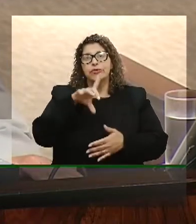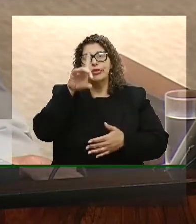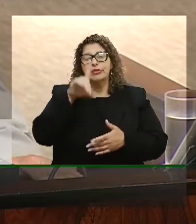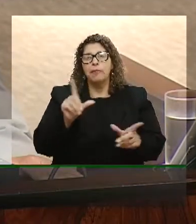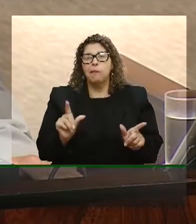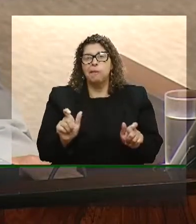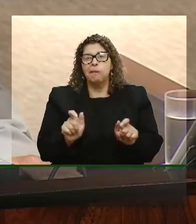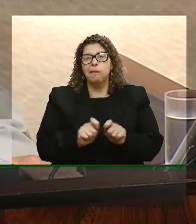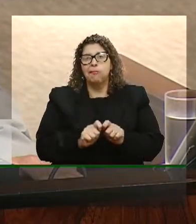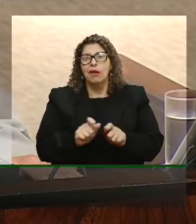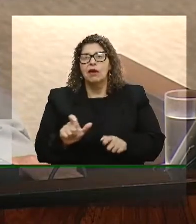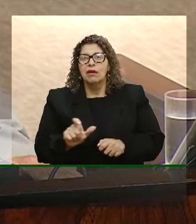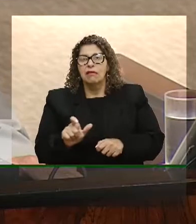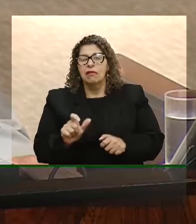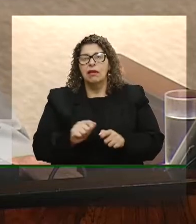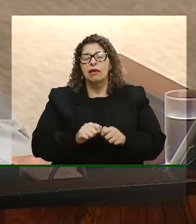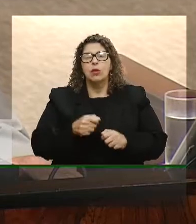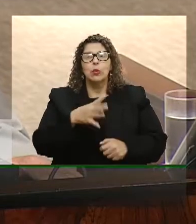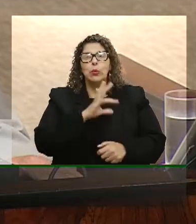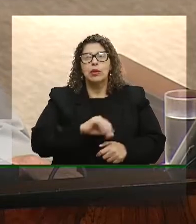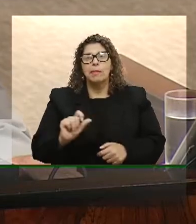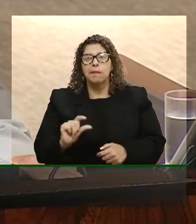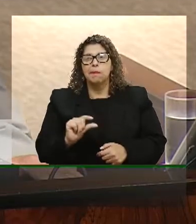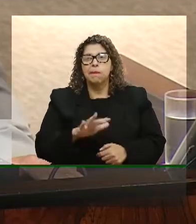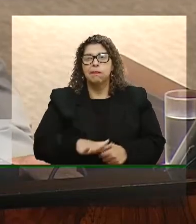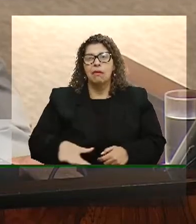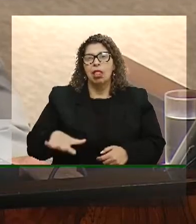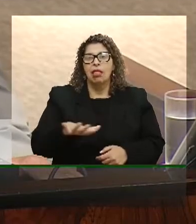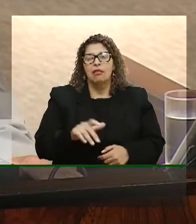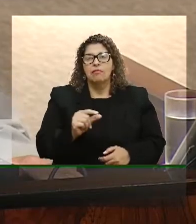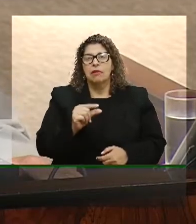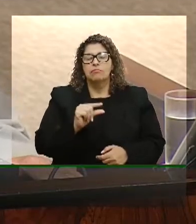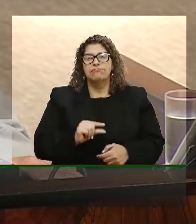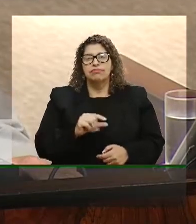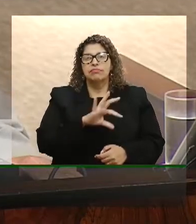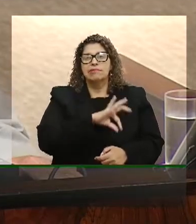vem reduzindo, consequentemente, a massa salarial, vem reduzindo